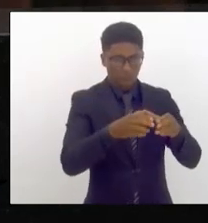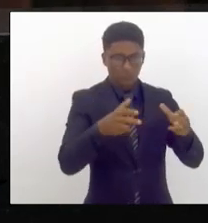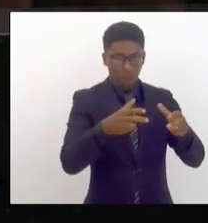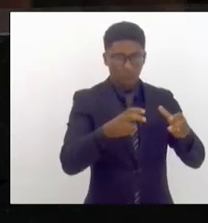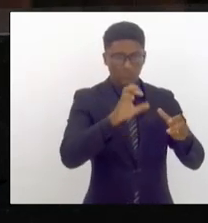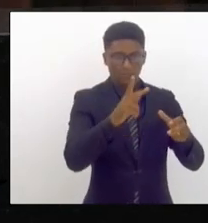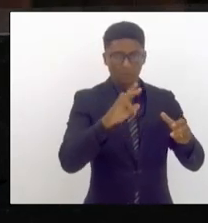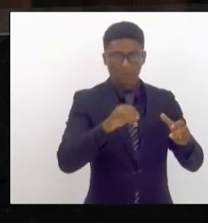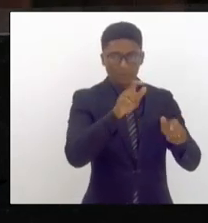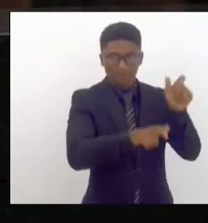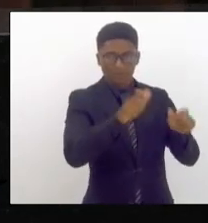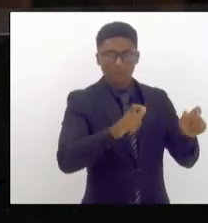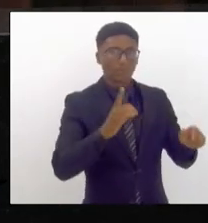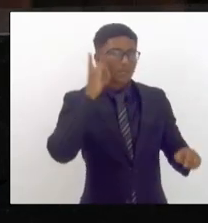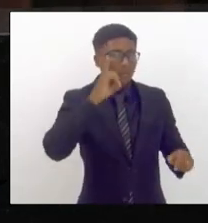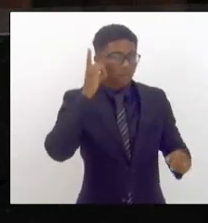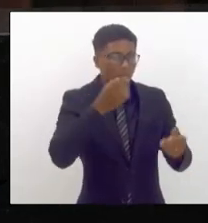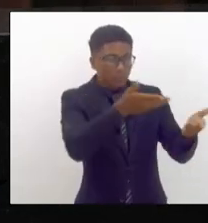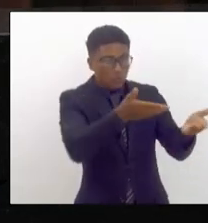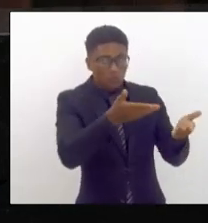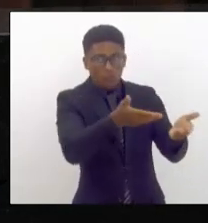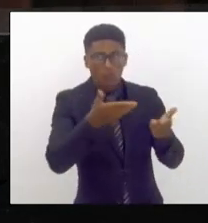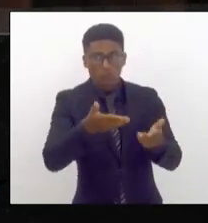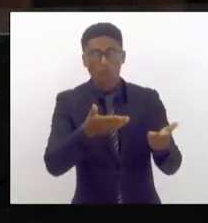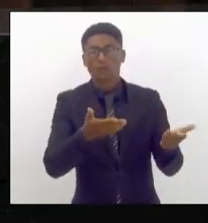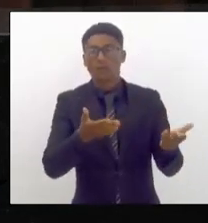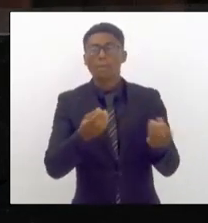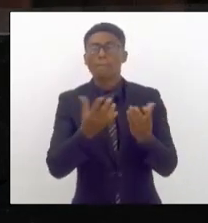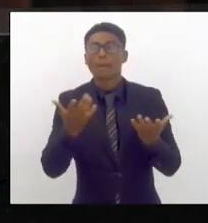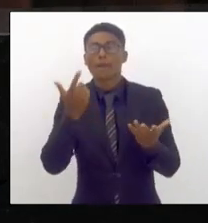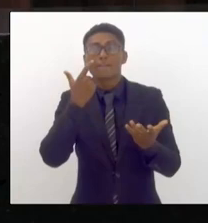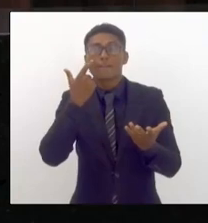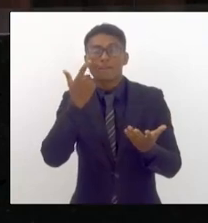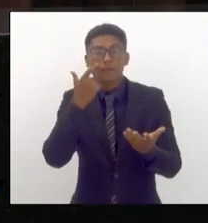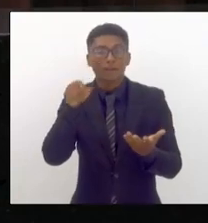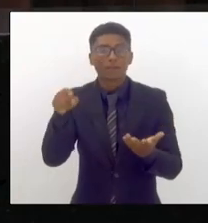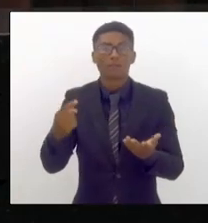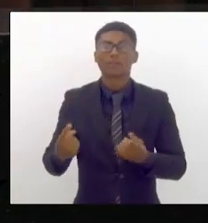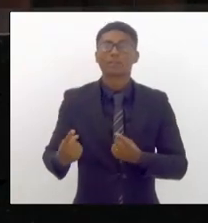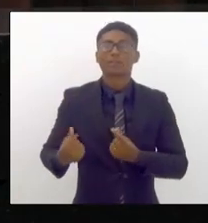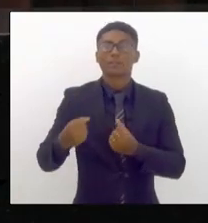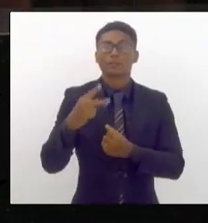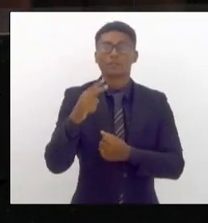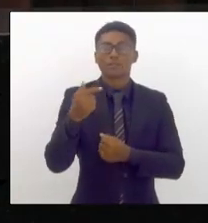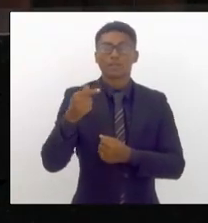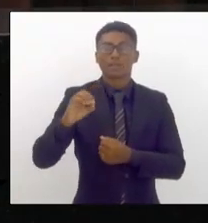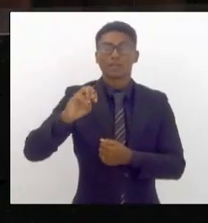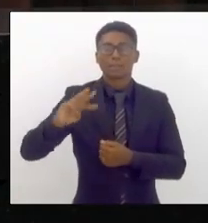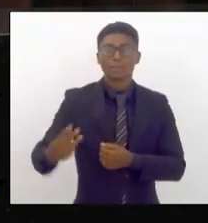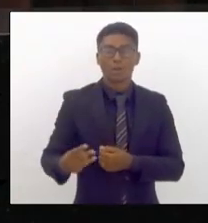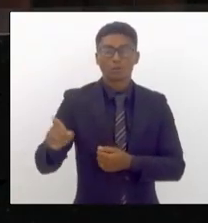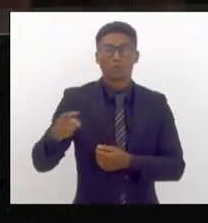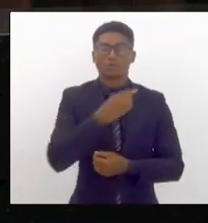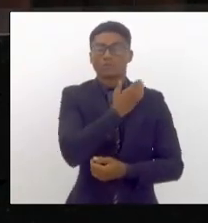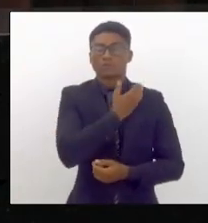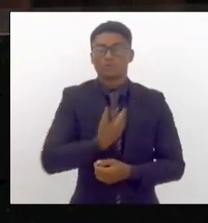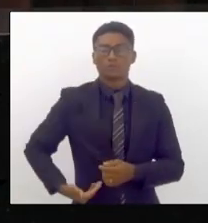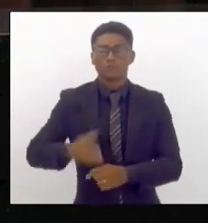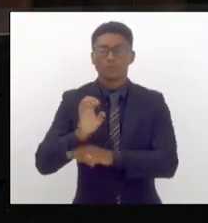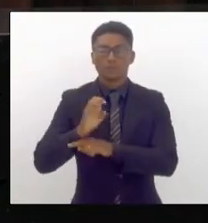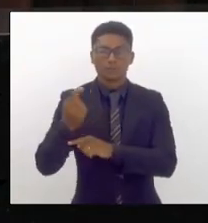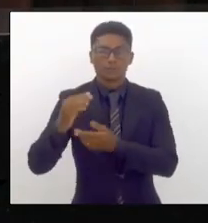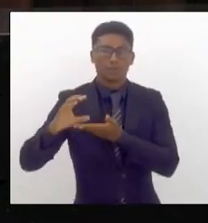questão da CPI para saber aonde foi gasto esses 270 milhões que o Estado doou para a